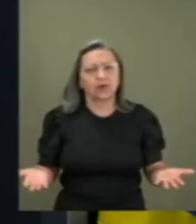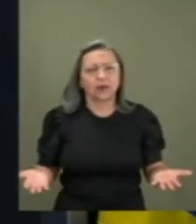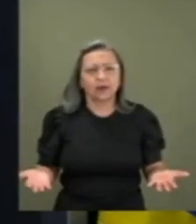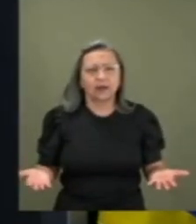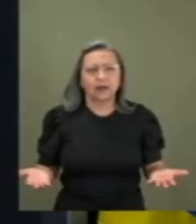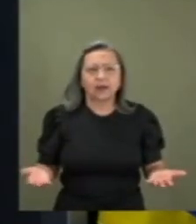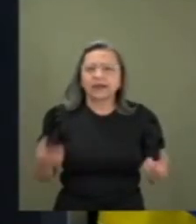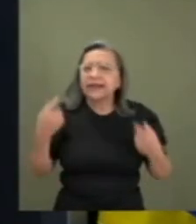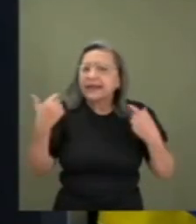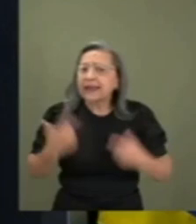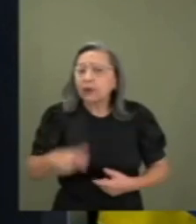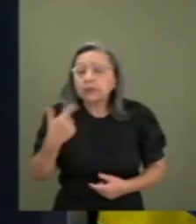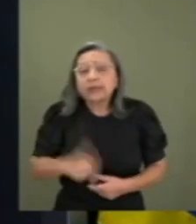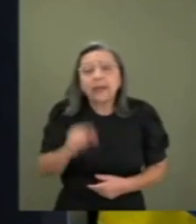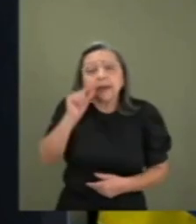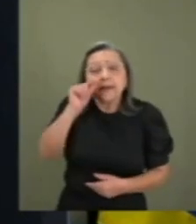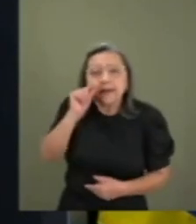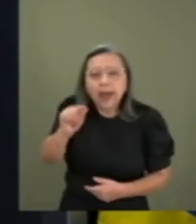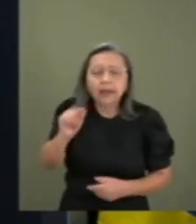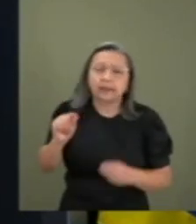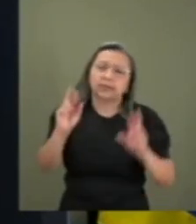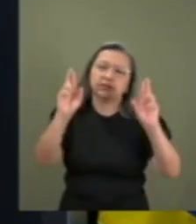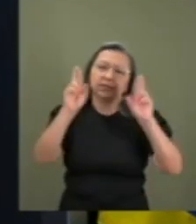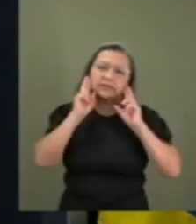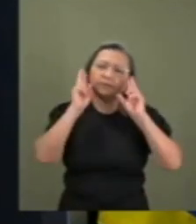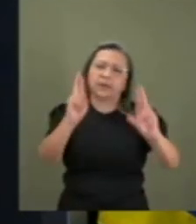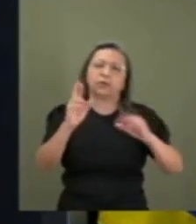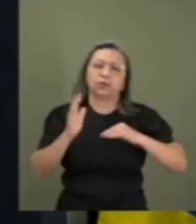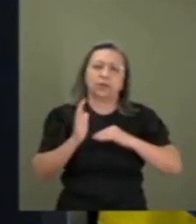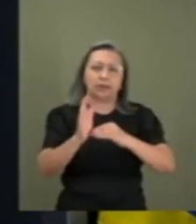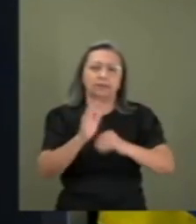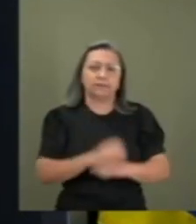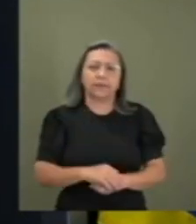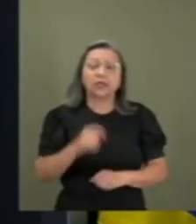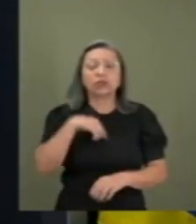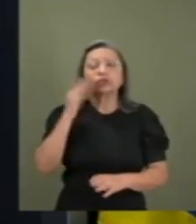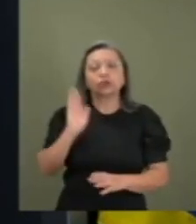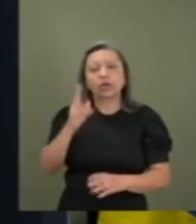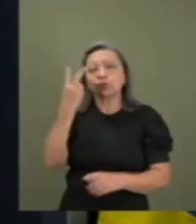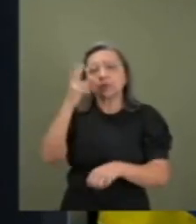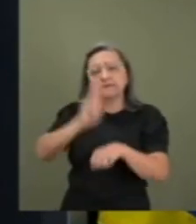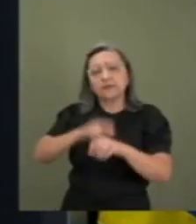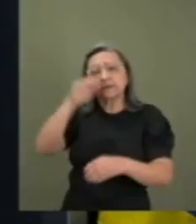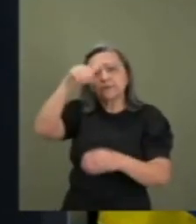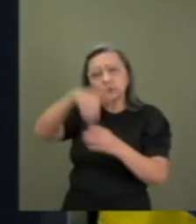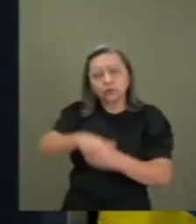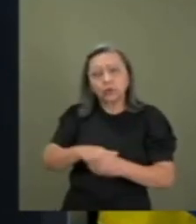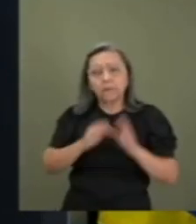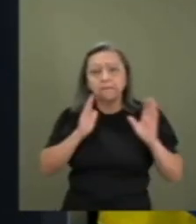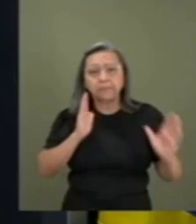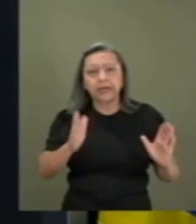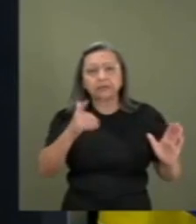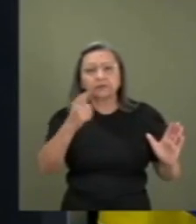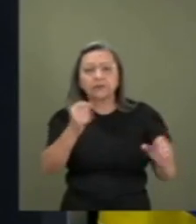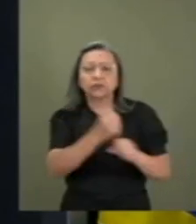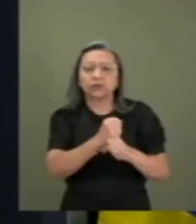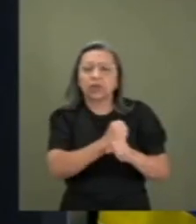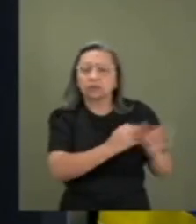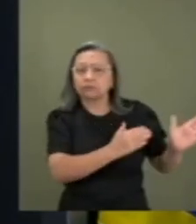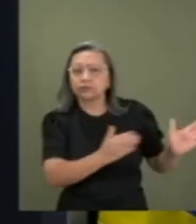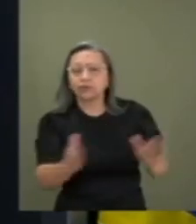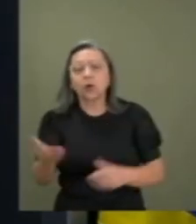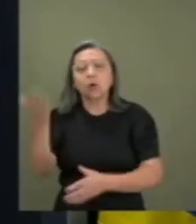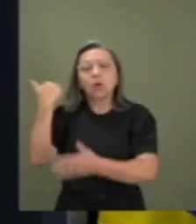Não tem o mínimo de respeito por essa casa, que votou duas vezes em 20 anos. uma no